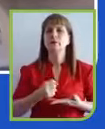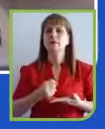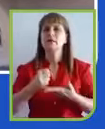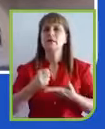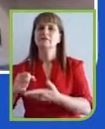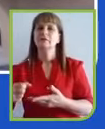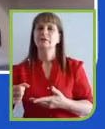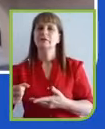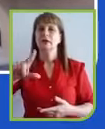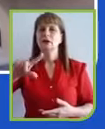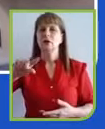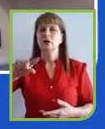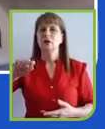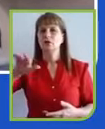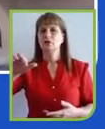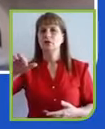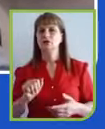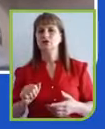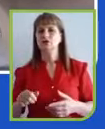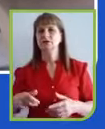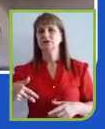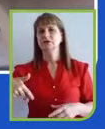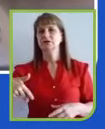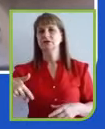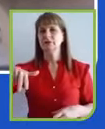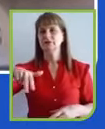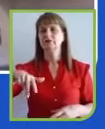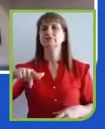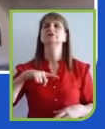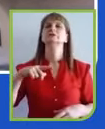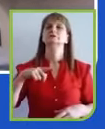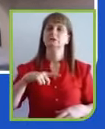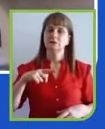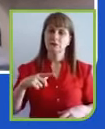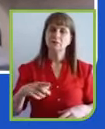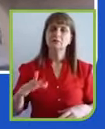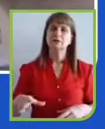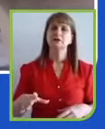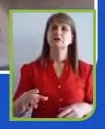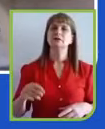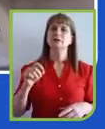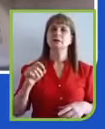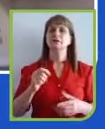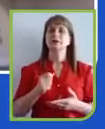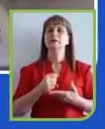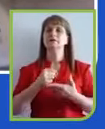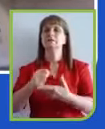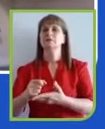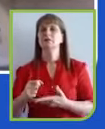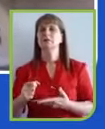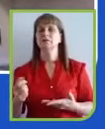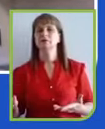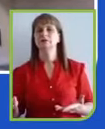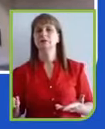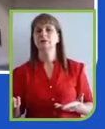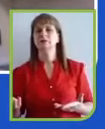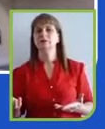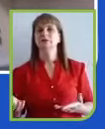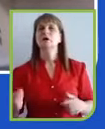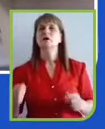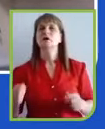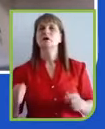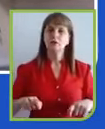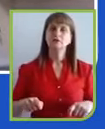Nós temos urnas que foram preparadas nesse sentido para receber todo esse material. Esse material está sendo reciclado,